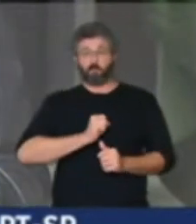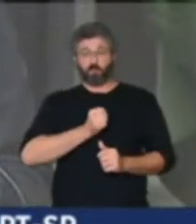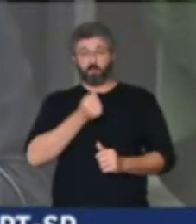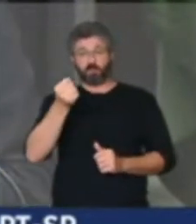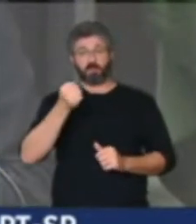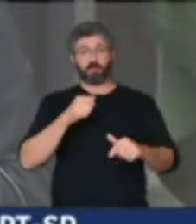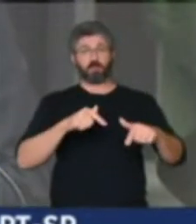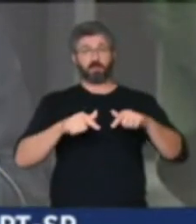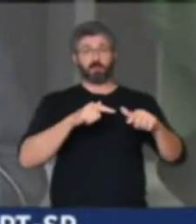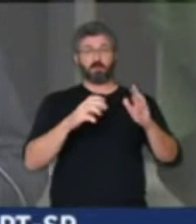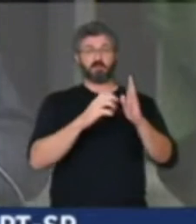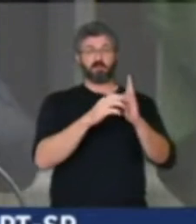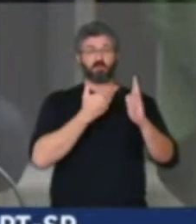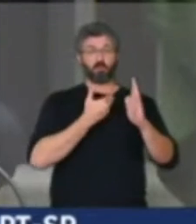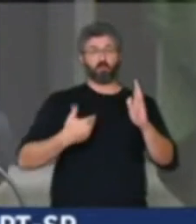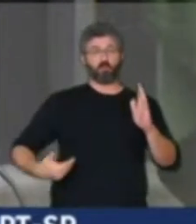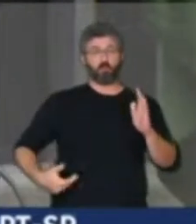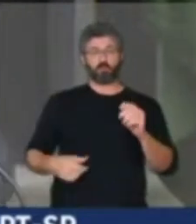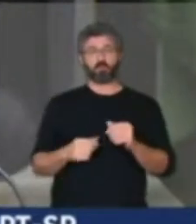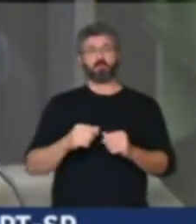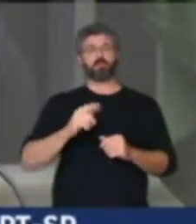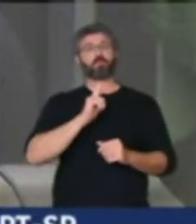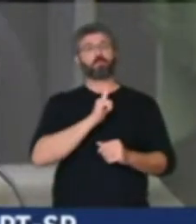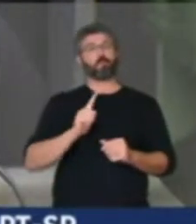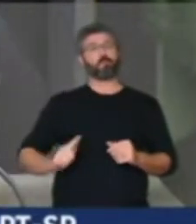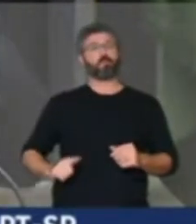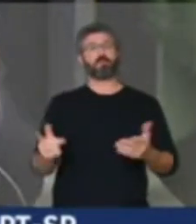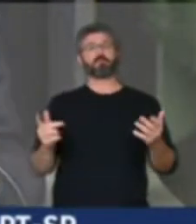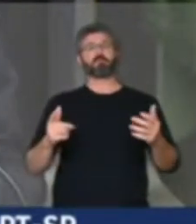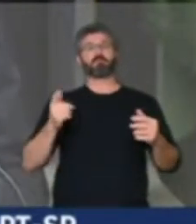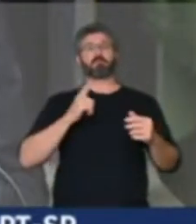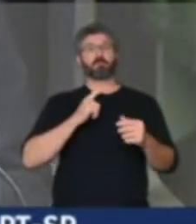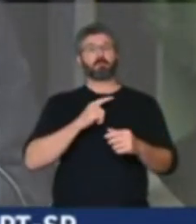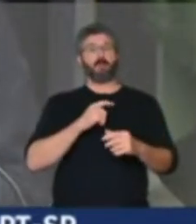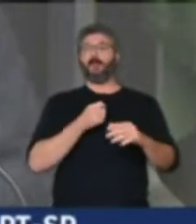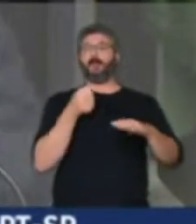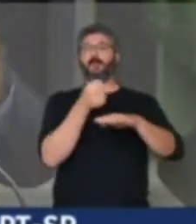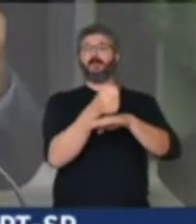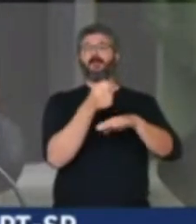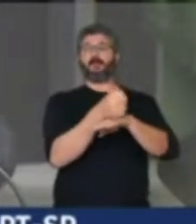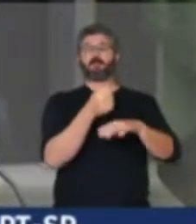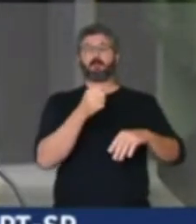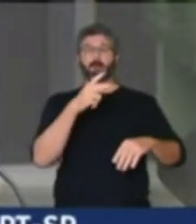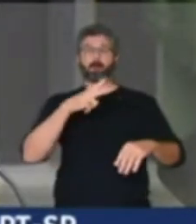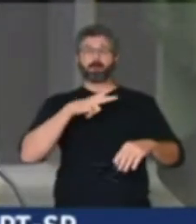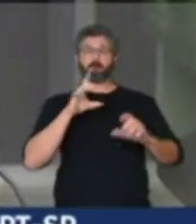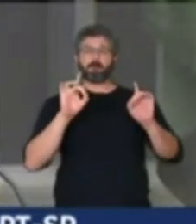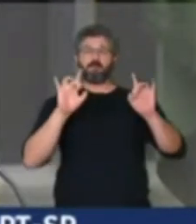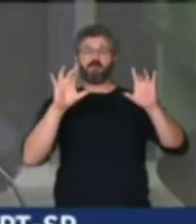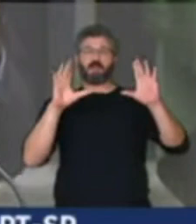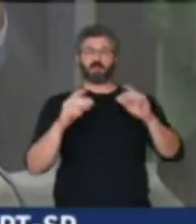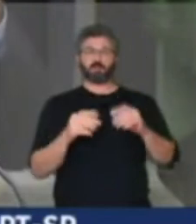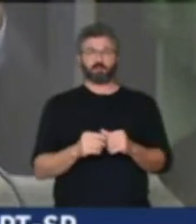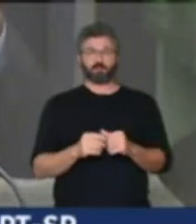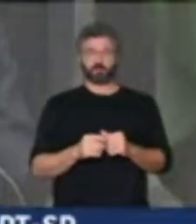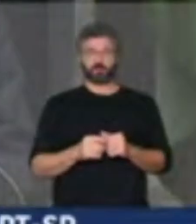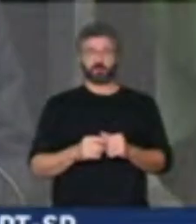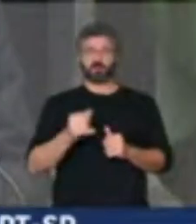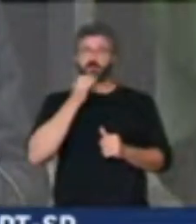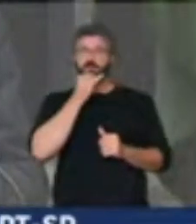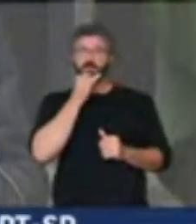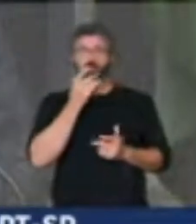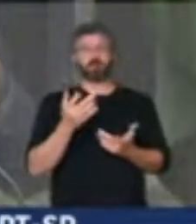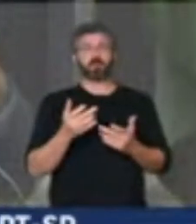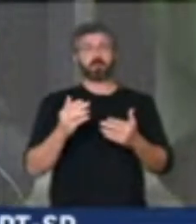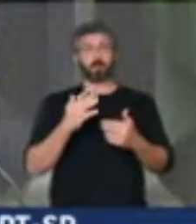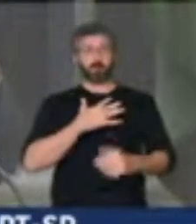funcionário público. É um governo que instala privilégios, como, por exemplo, os privilégios a que